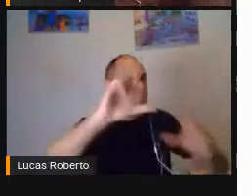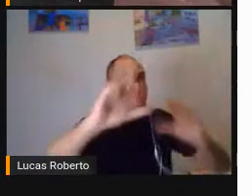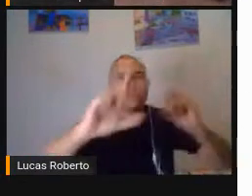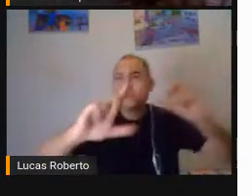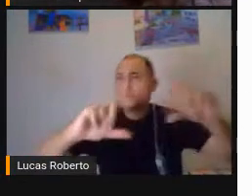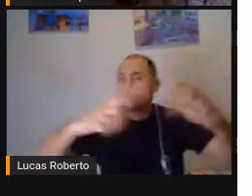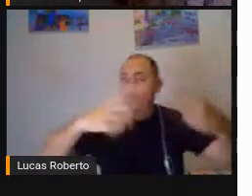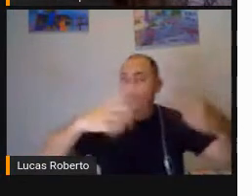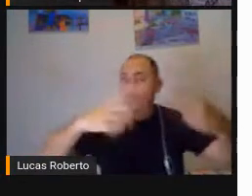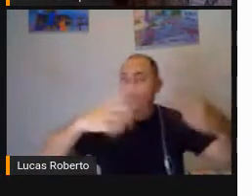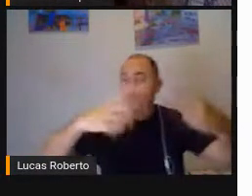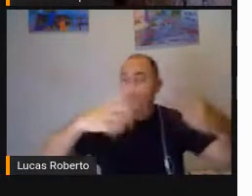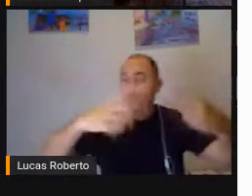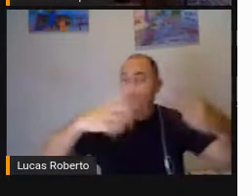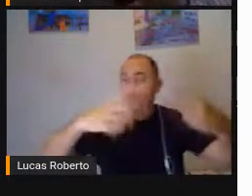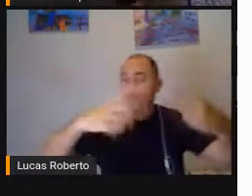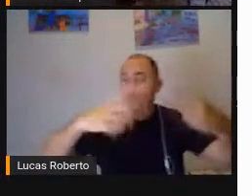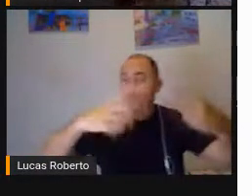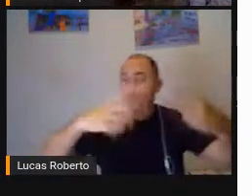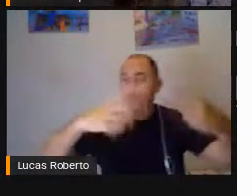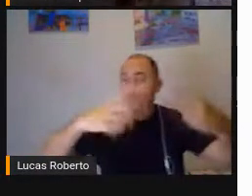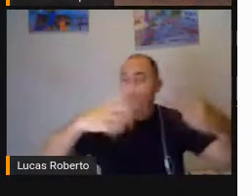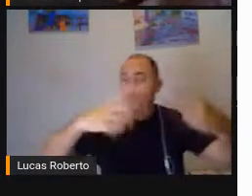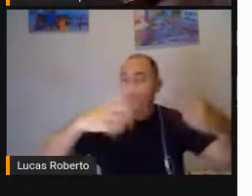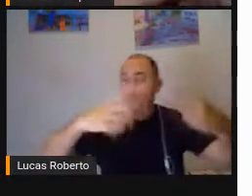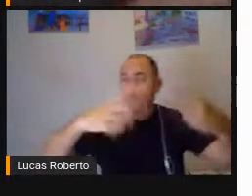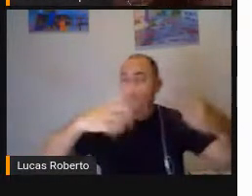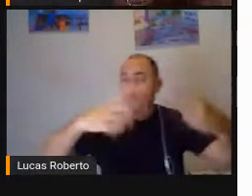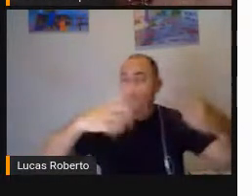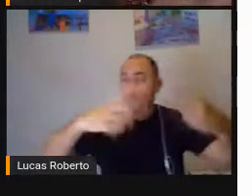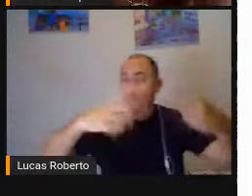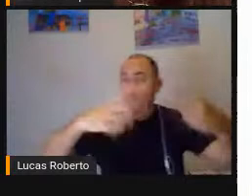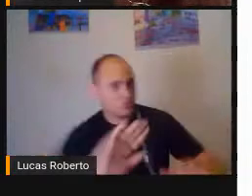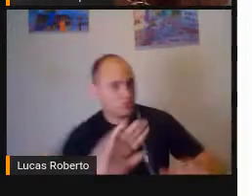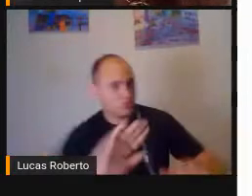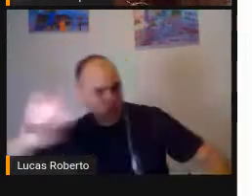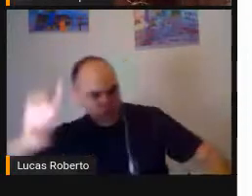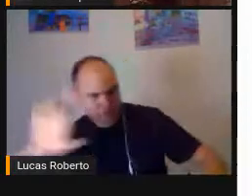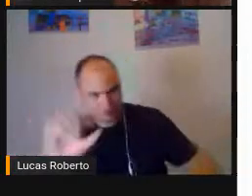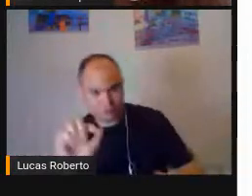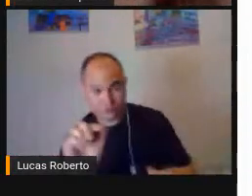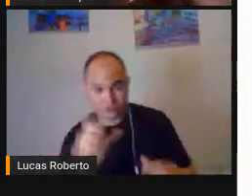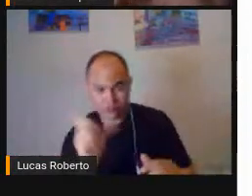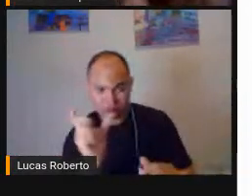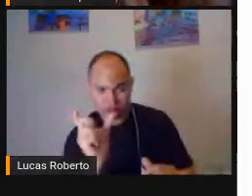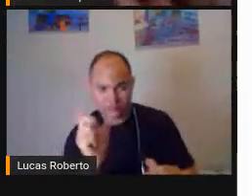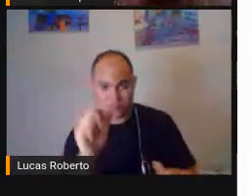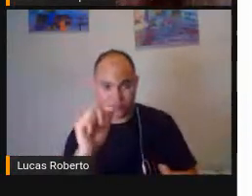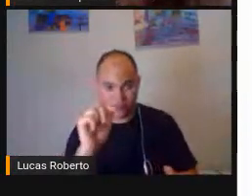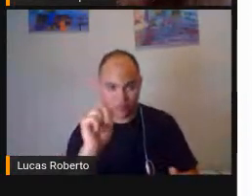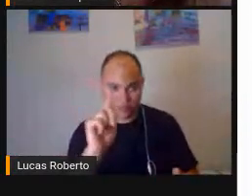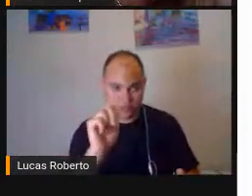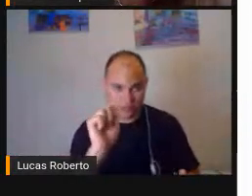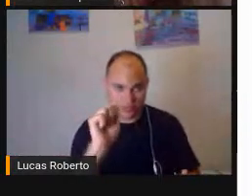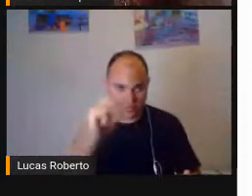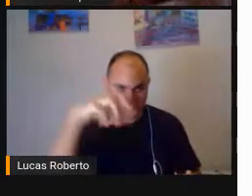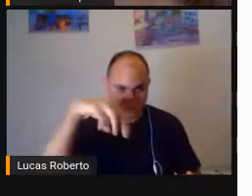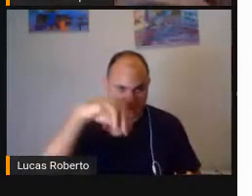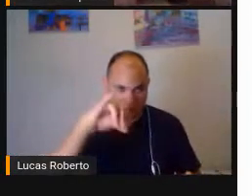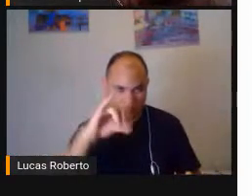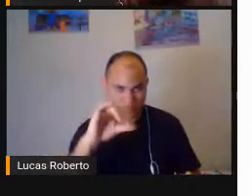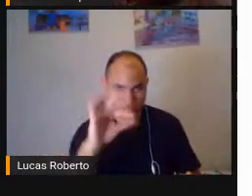jogo A gamificação Ela vai utilizar A dinâmica Dos jogos Só que num contexto Bem real